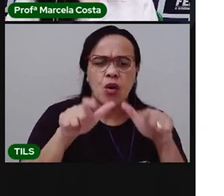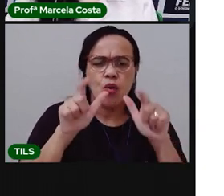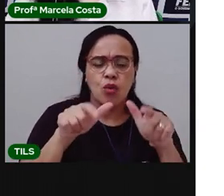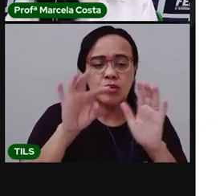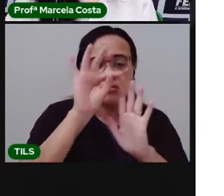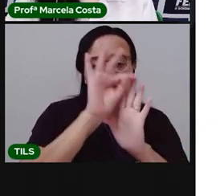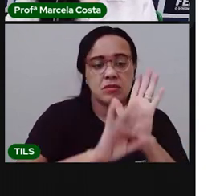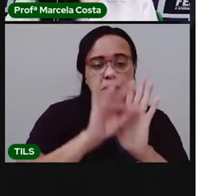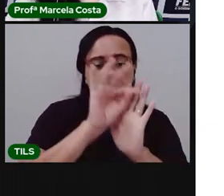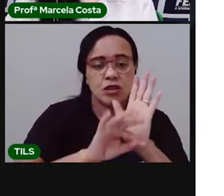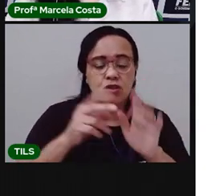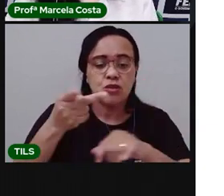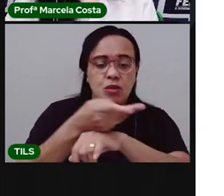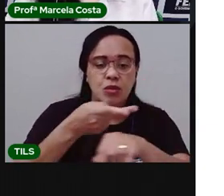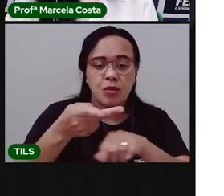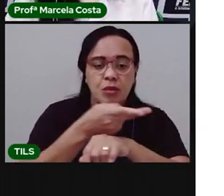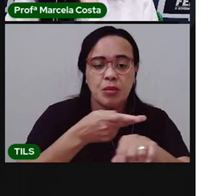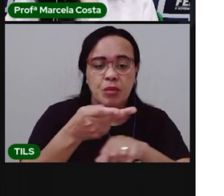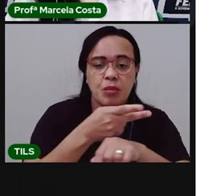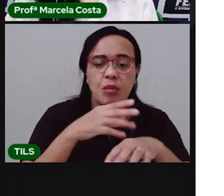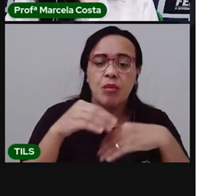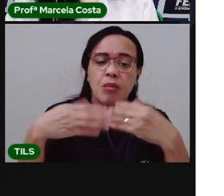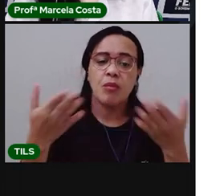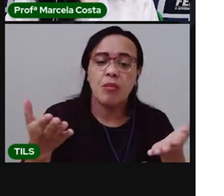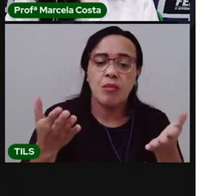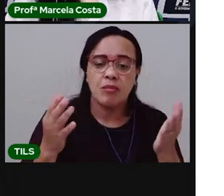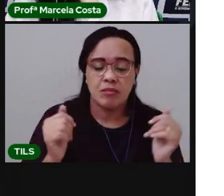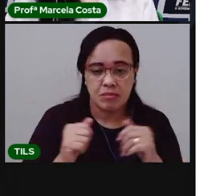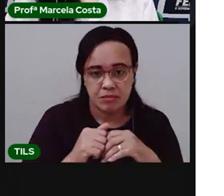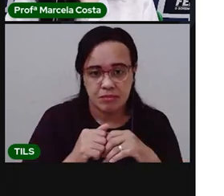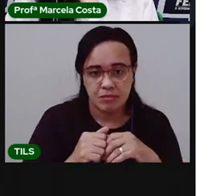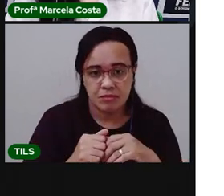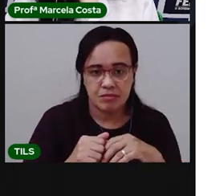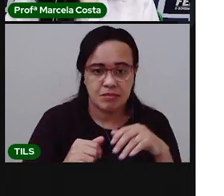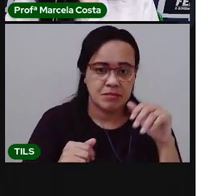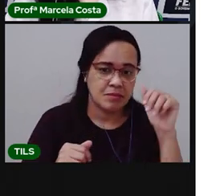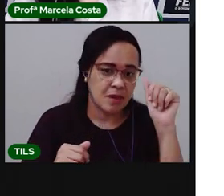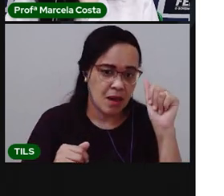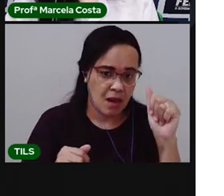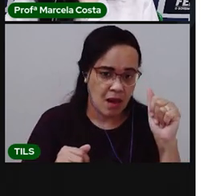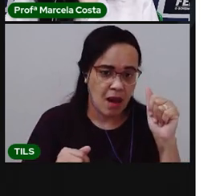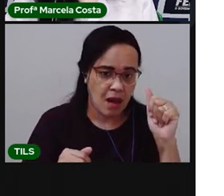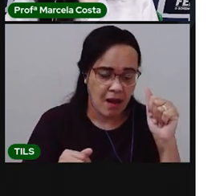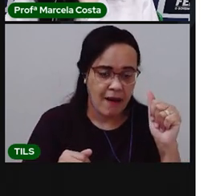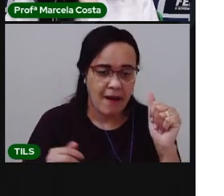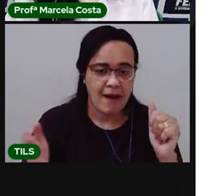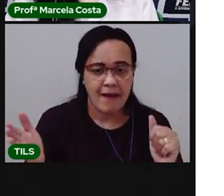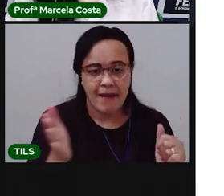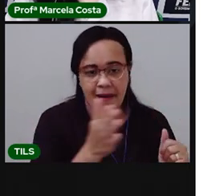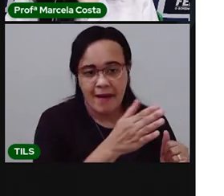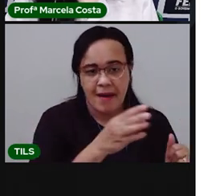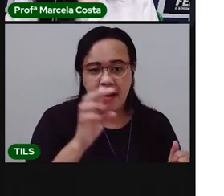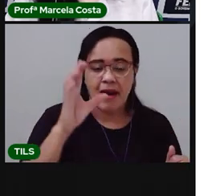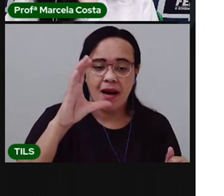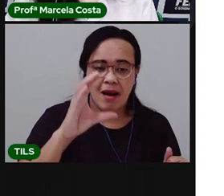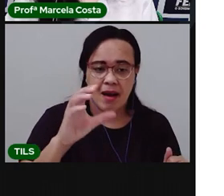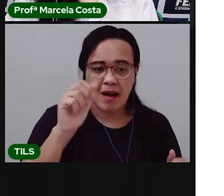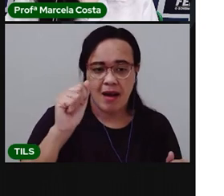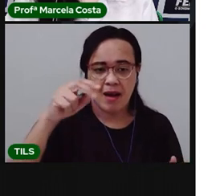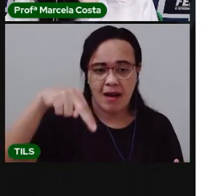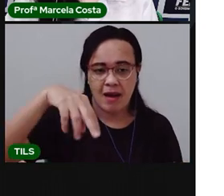Vamos procurar a letra M. Ó. A canoa virou. Por